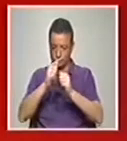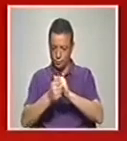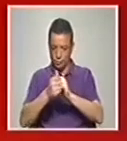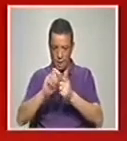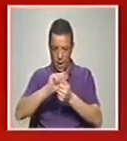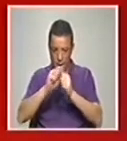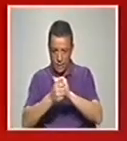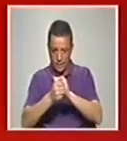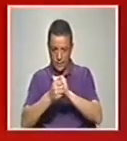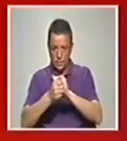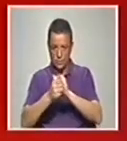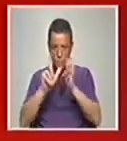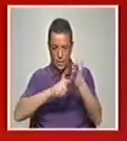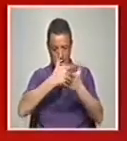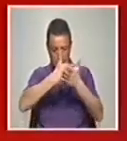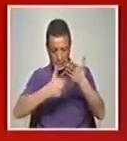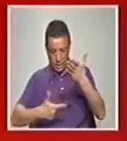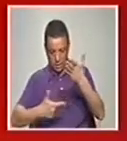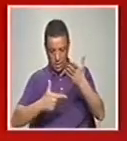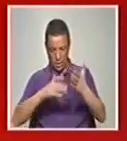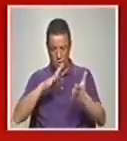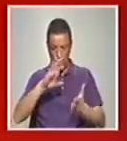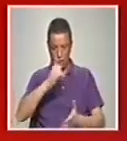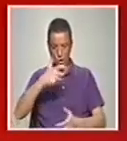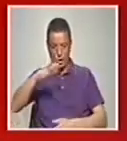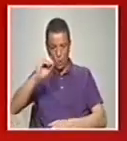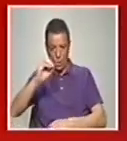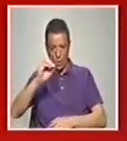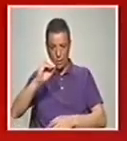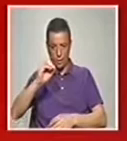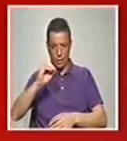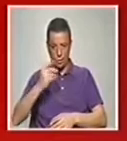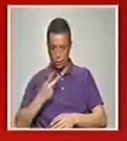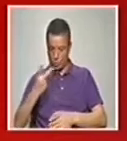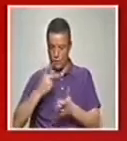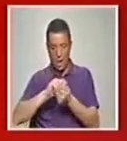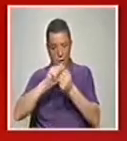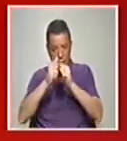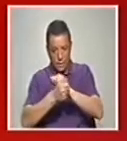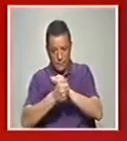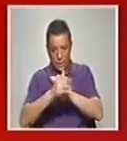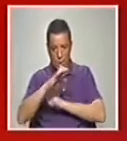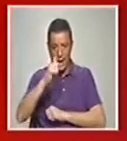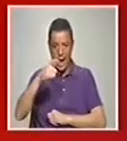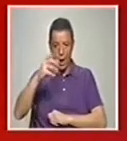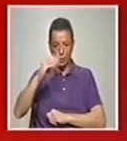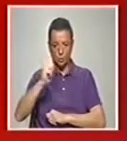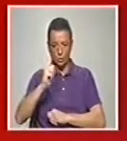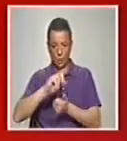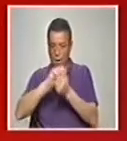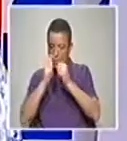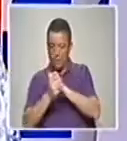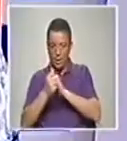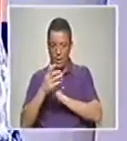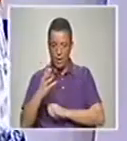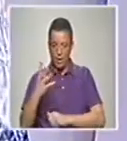adaptação a partir já do texto de Chico Buarque, e eu e o Carlos T resolvemos adaptar para a realidade de Portanto, na prática, temos que falar de uma quarta